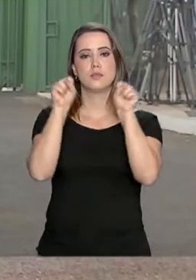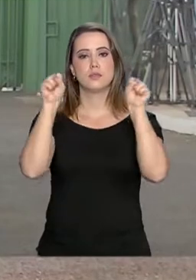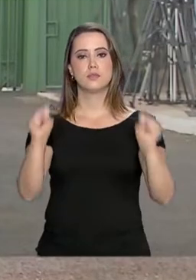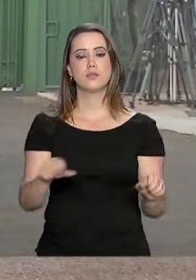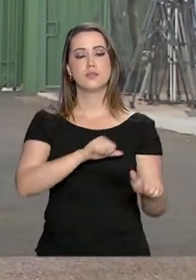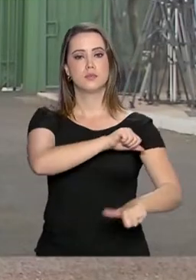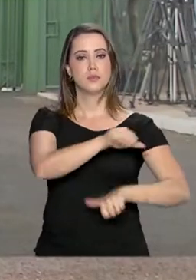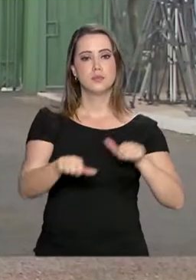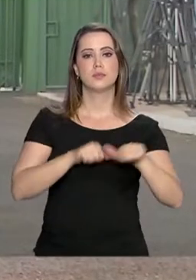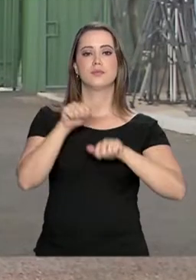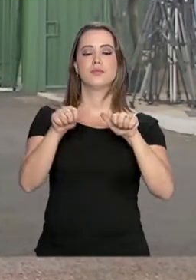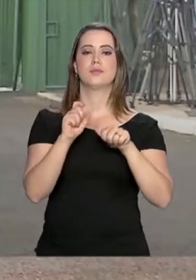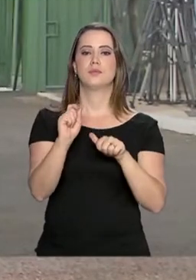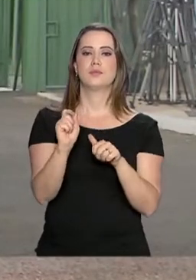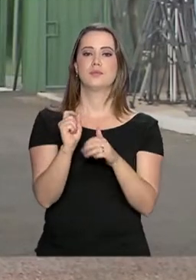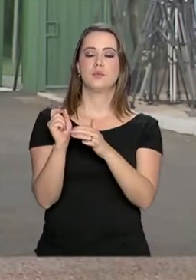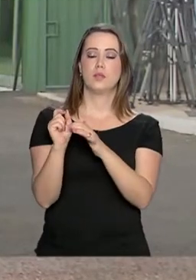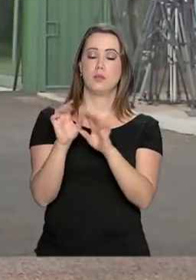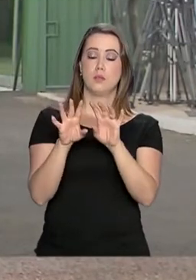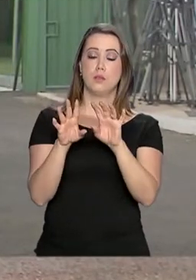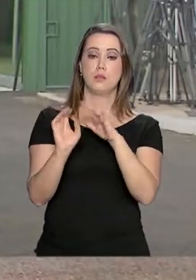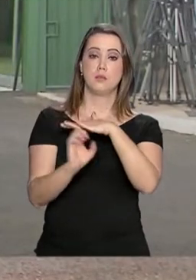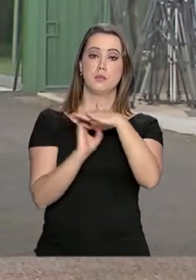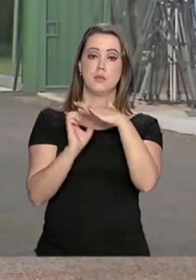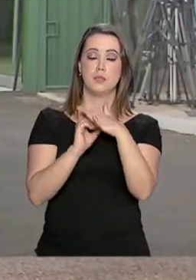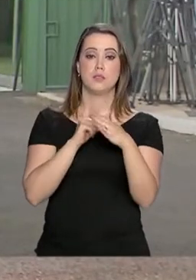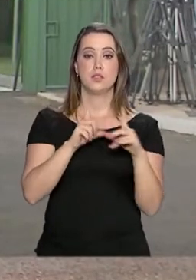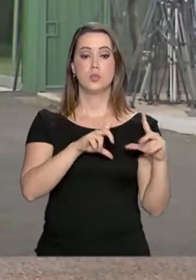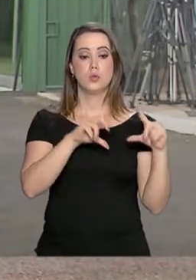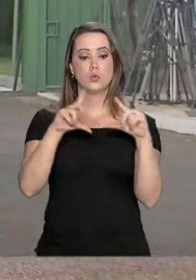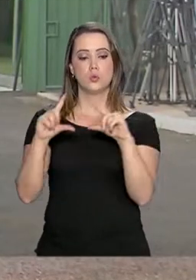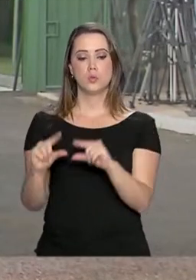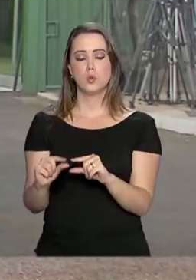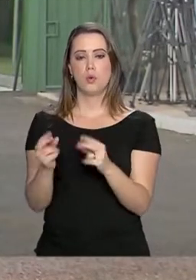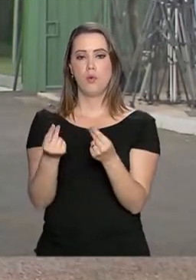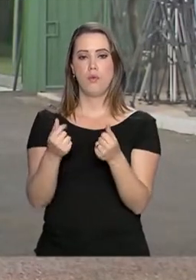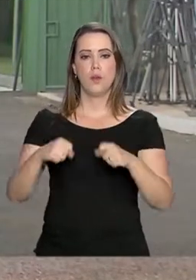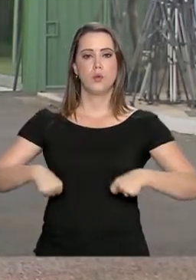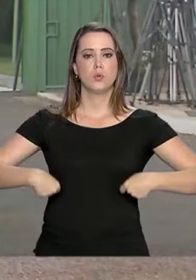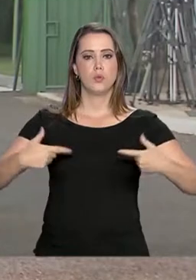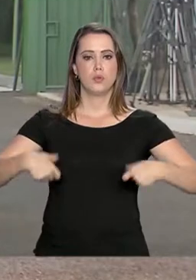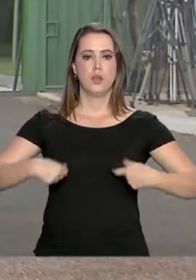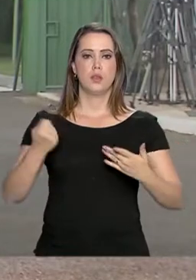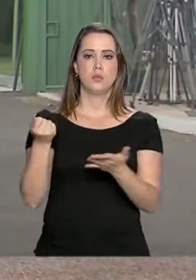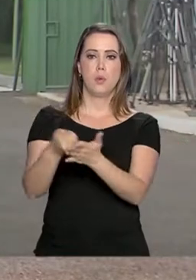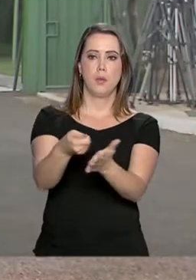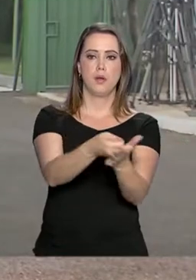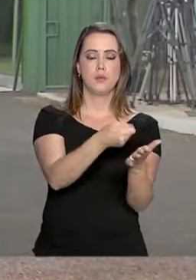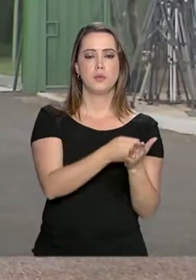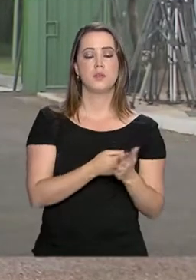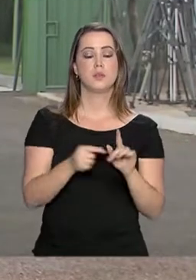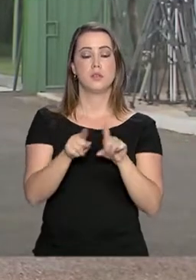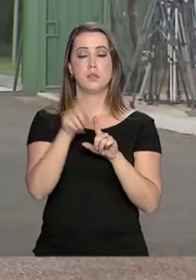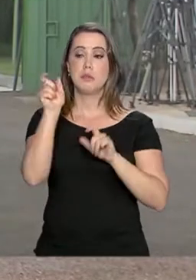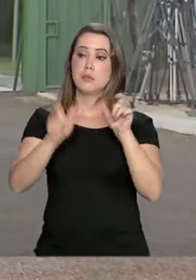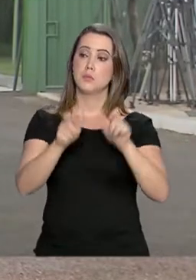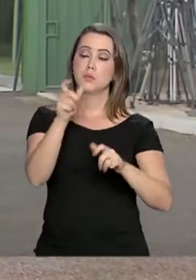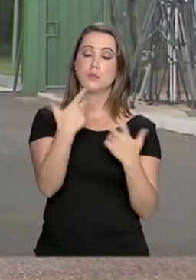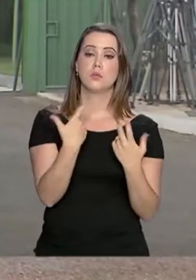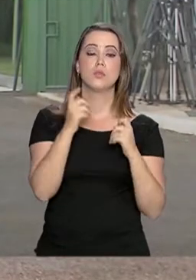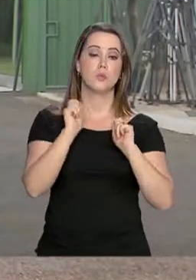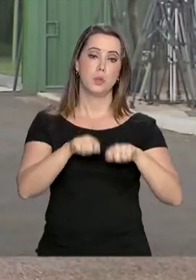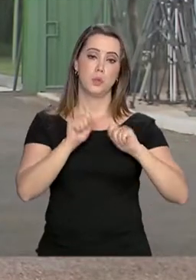alternativo, em que as empresas teriam aí uma redução nos custos da folha de pagamentos e os funcionários